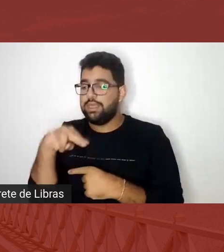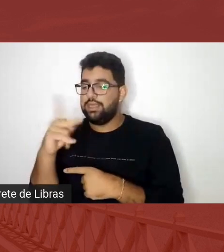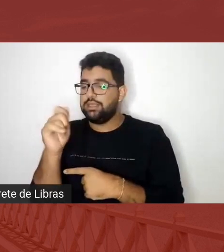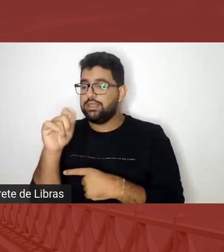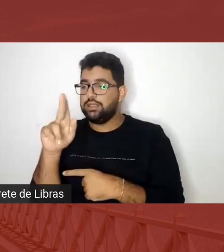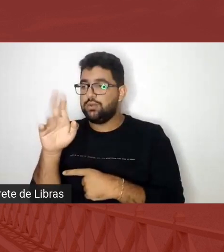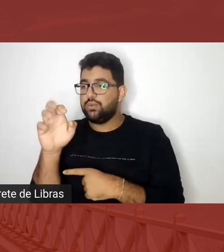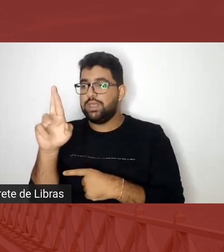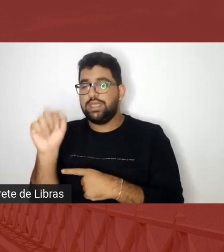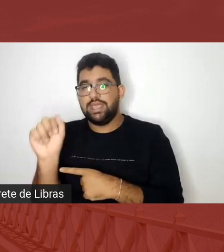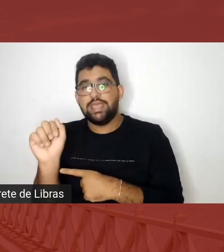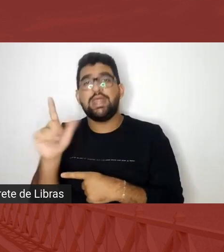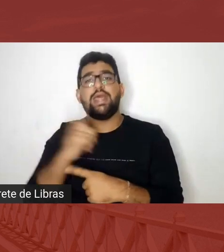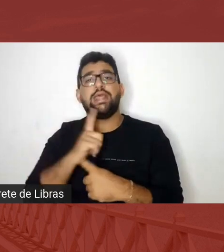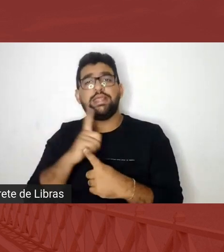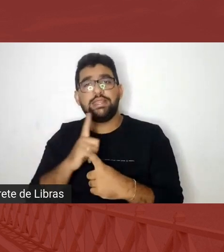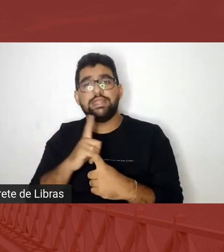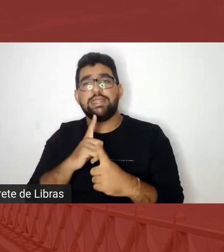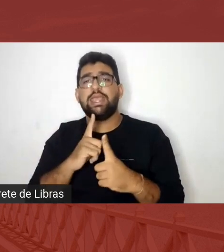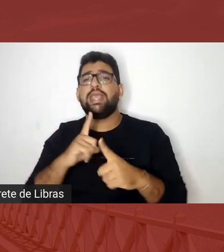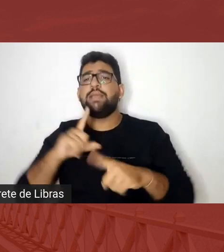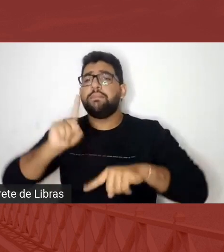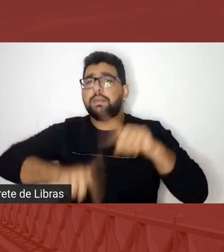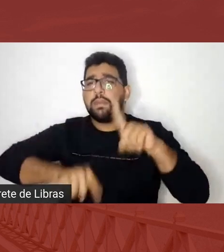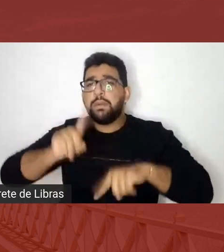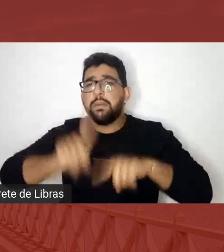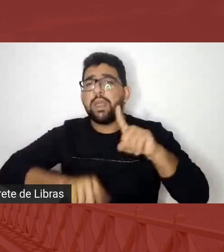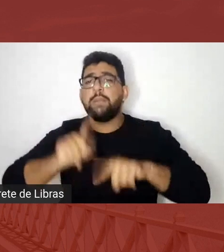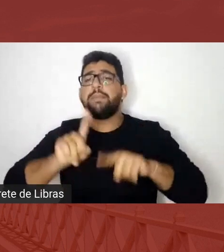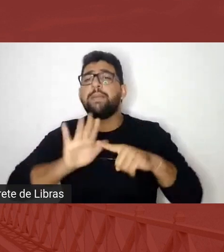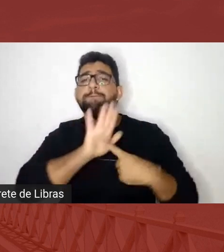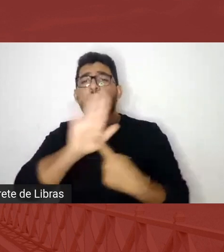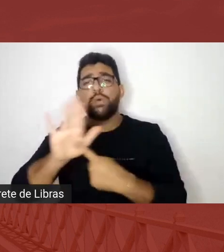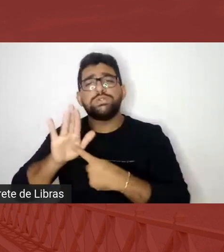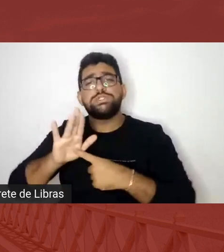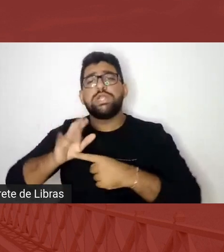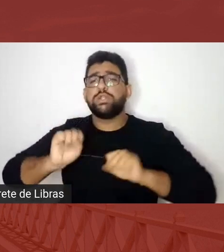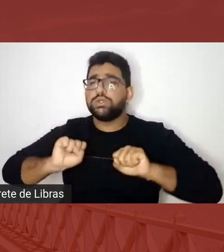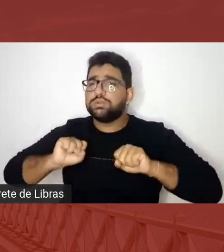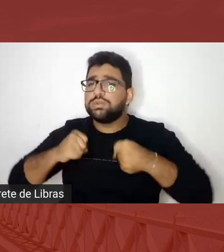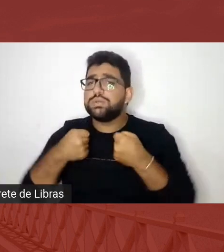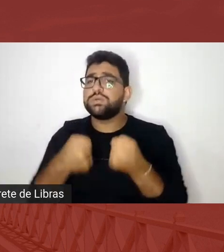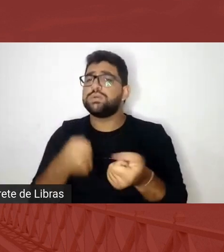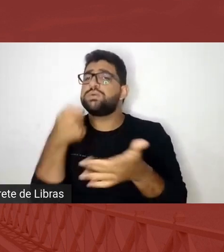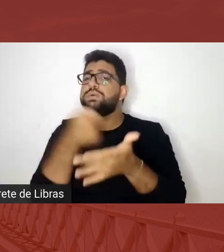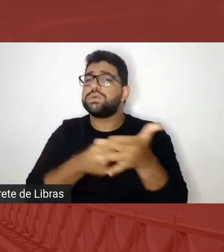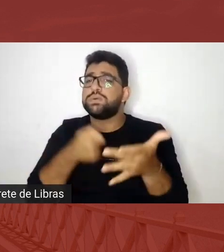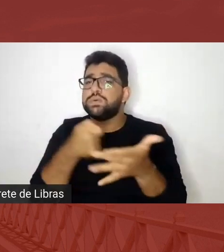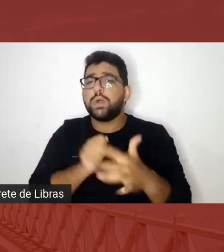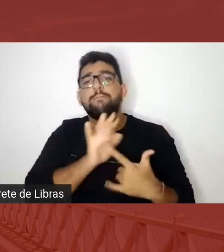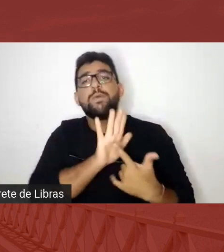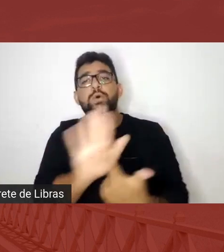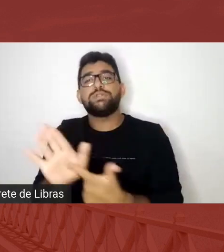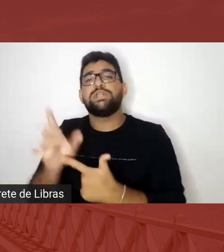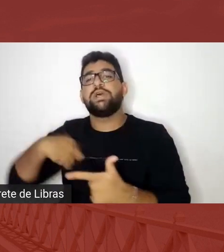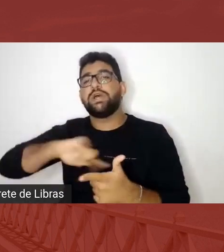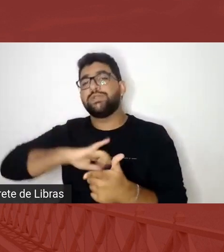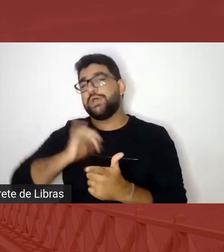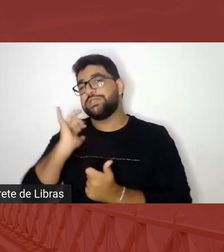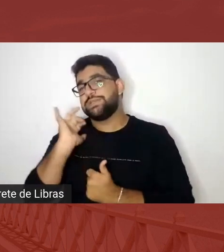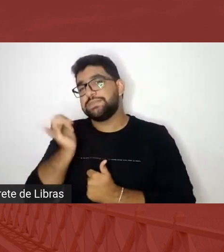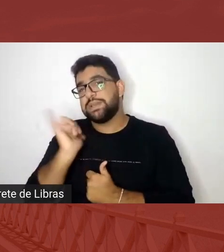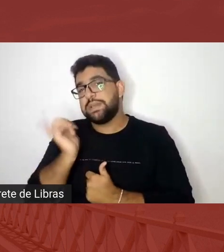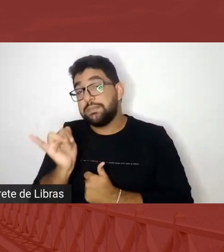alto, com suas ferramentas de luta levantadas, dando o tom da narrativa e aí quando você olha